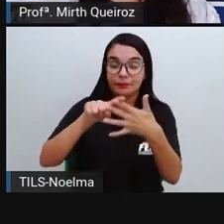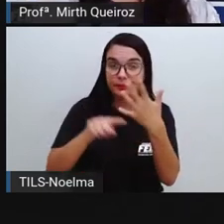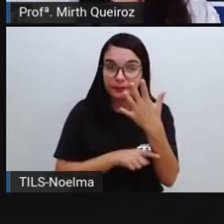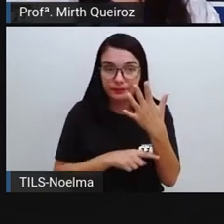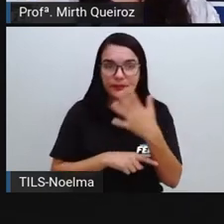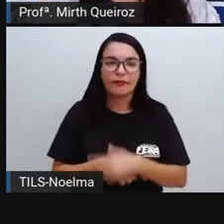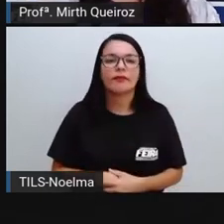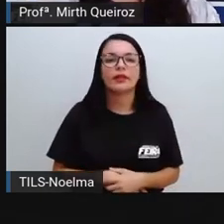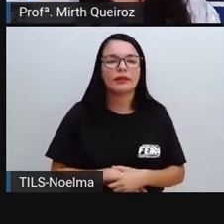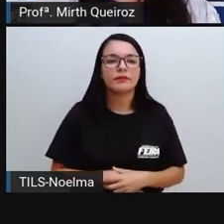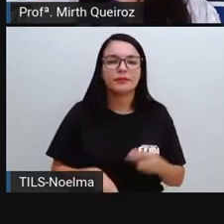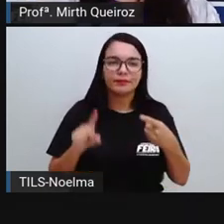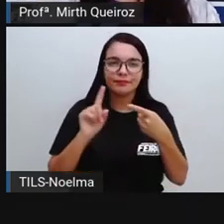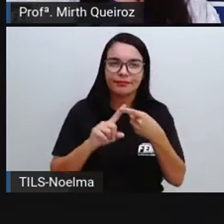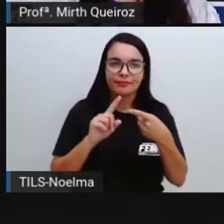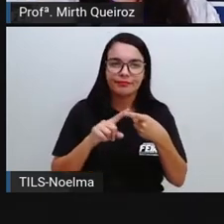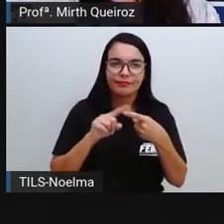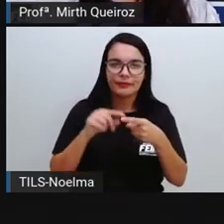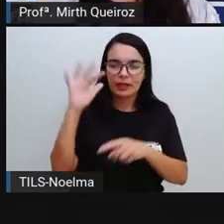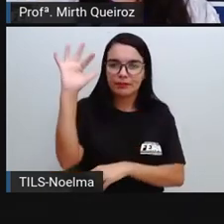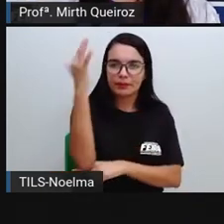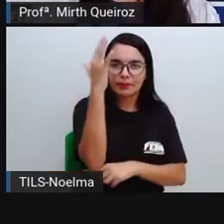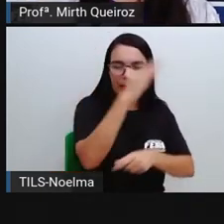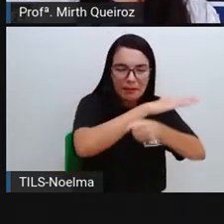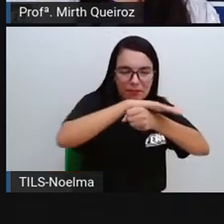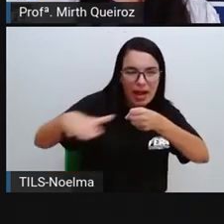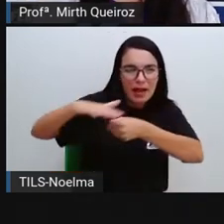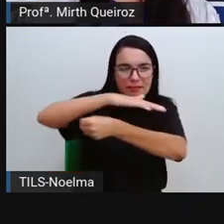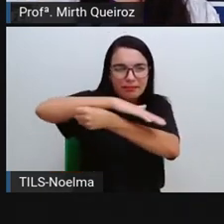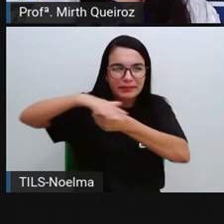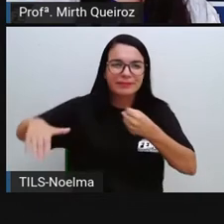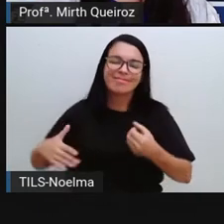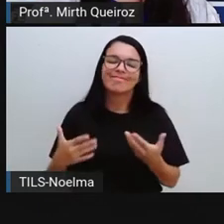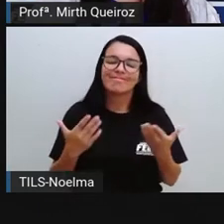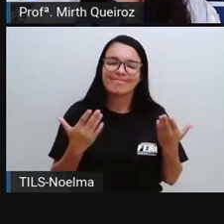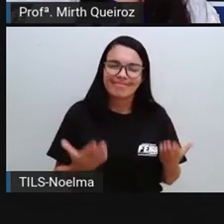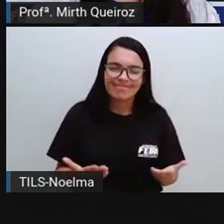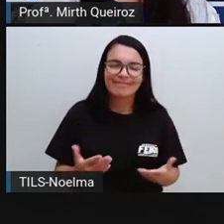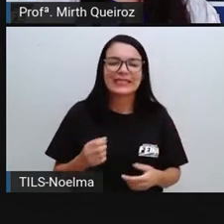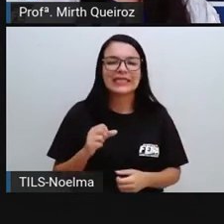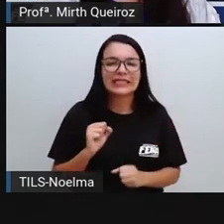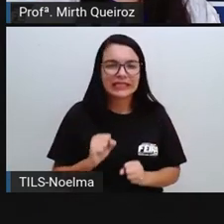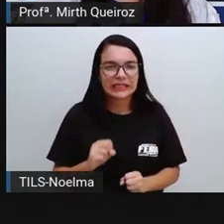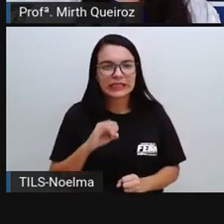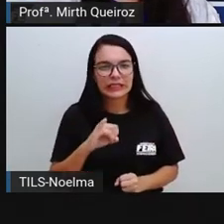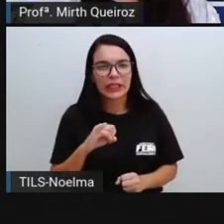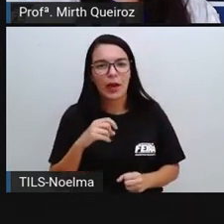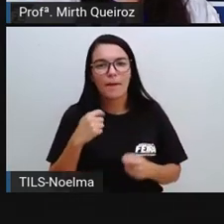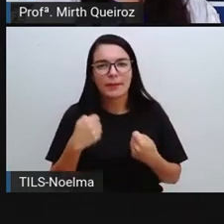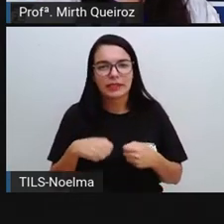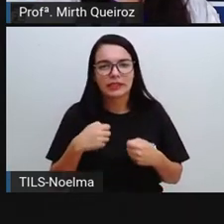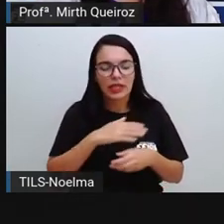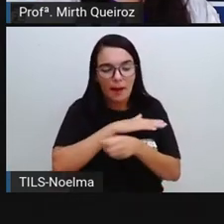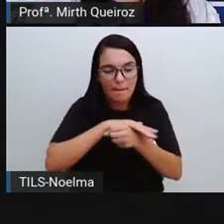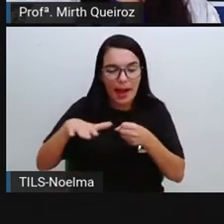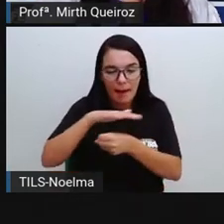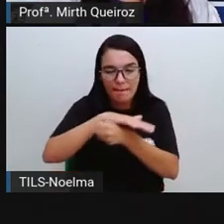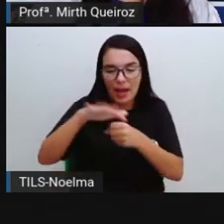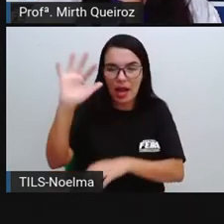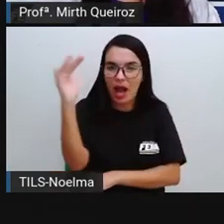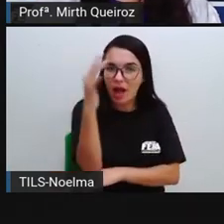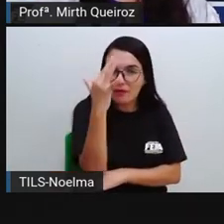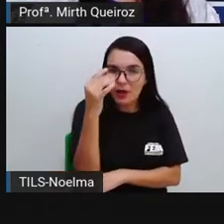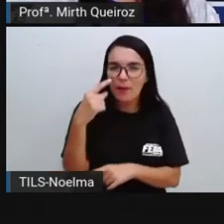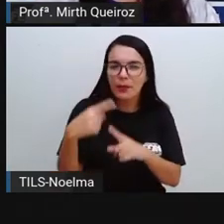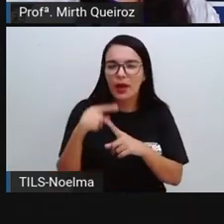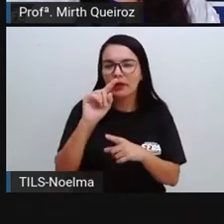de problemas são esses? O desmatamento, né? Uma vez que vai haver a retirada da vegetação natural para o plantio, para a agricultura, a